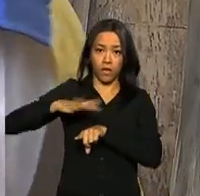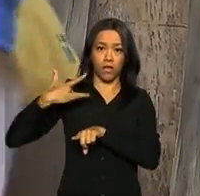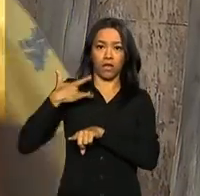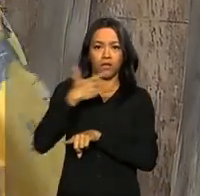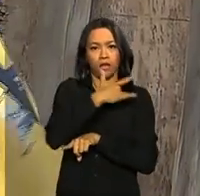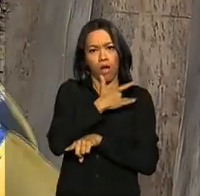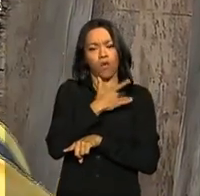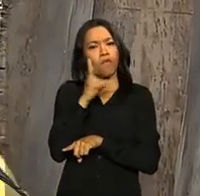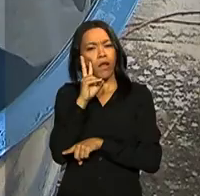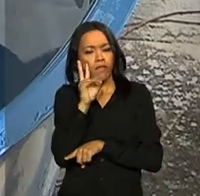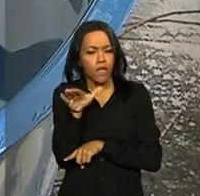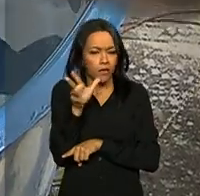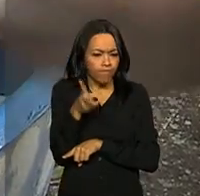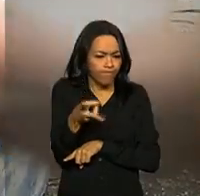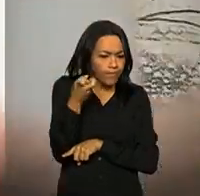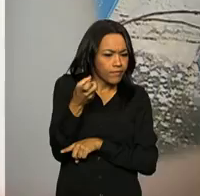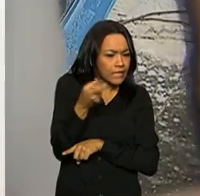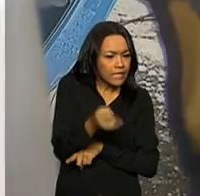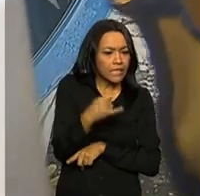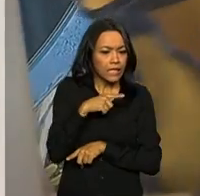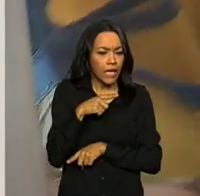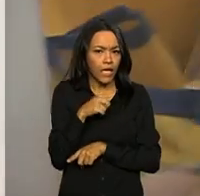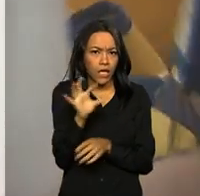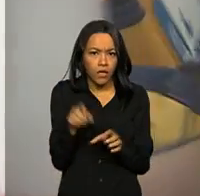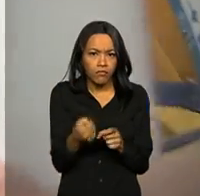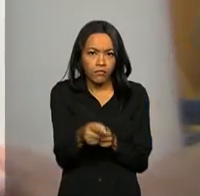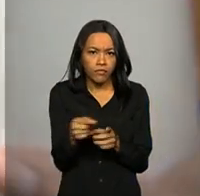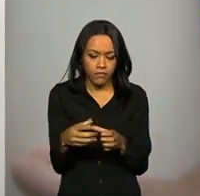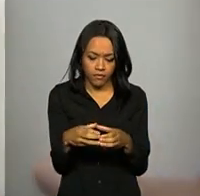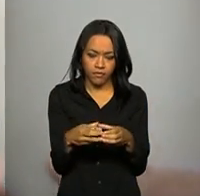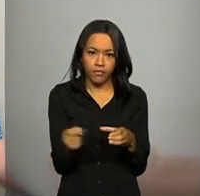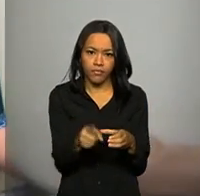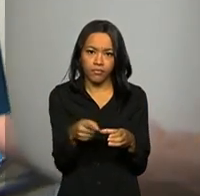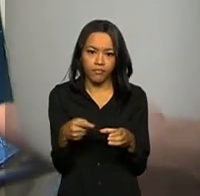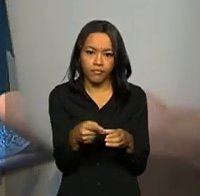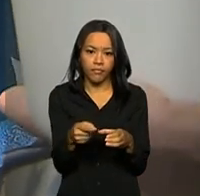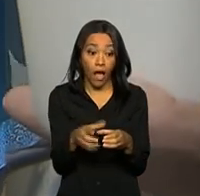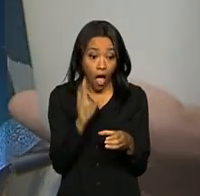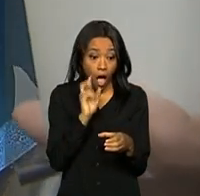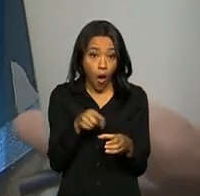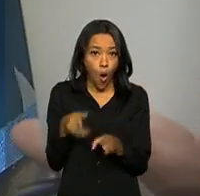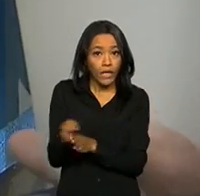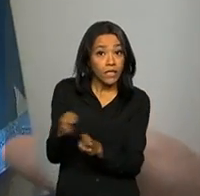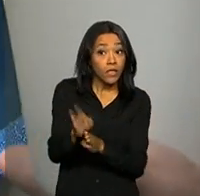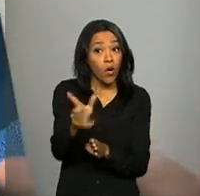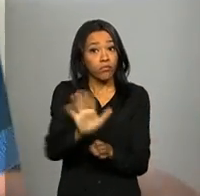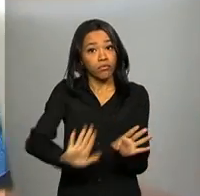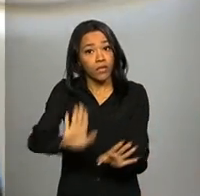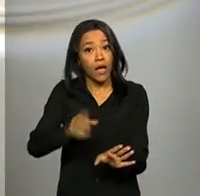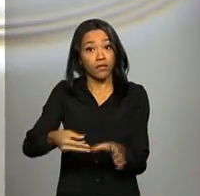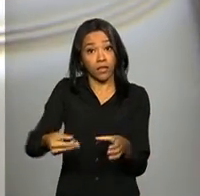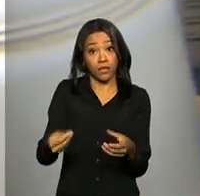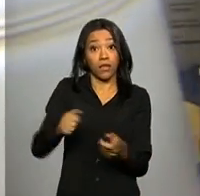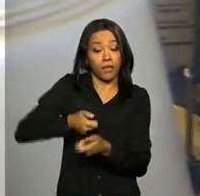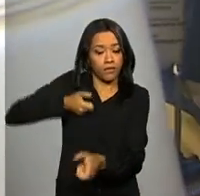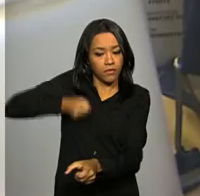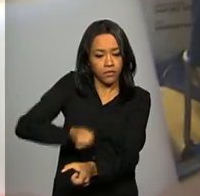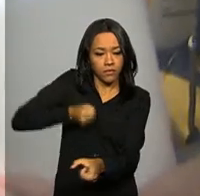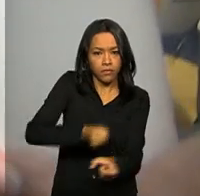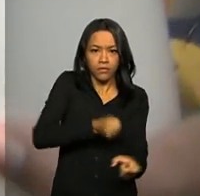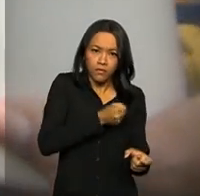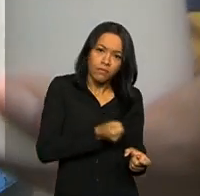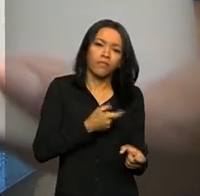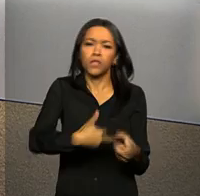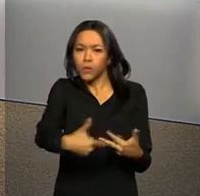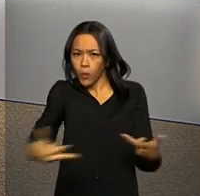inspecionar possíveis focos de proliferação, orientando os moradores e fazendo a aplicação de larvicida em